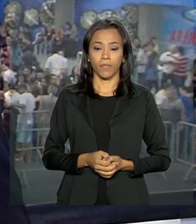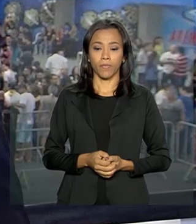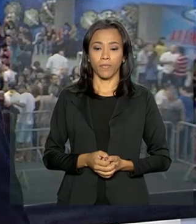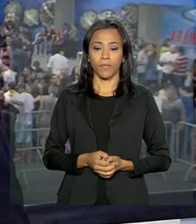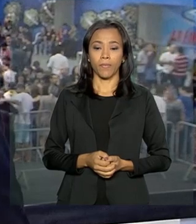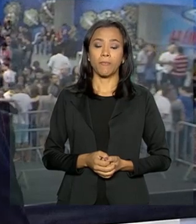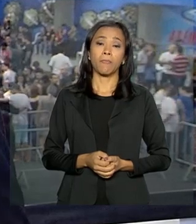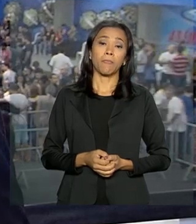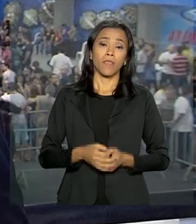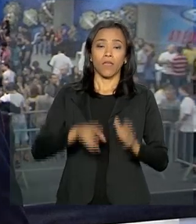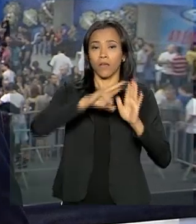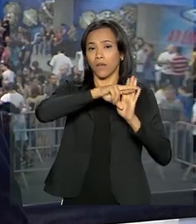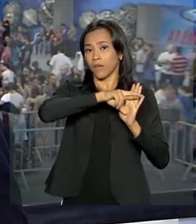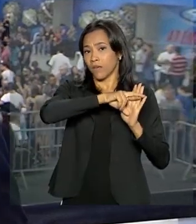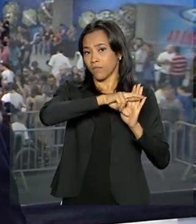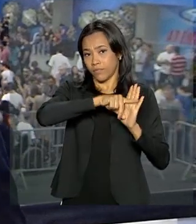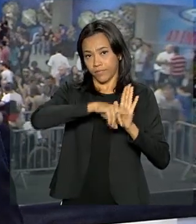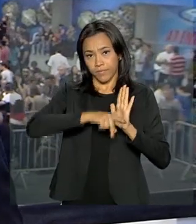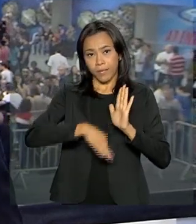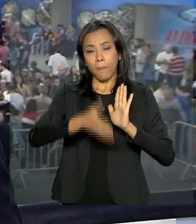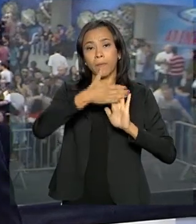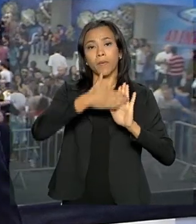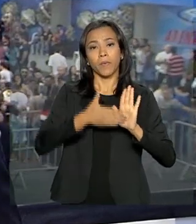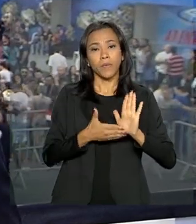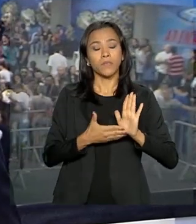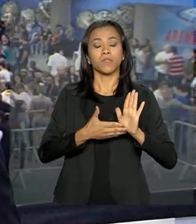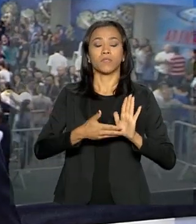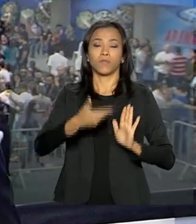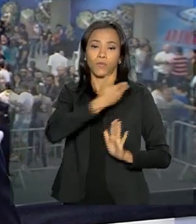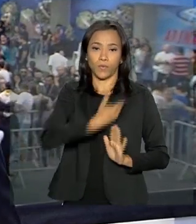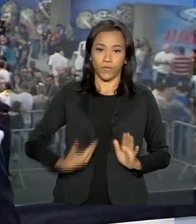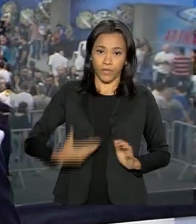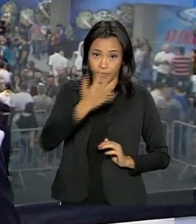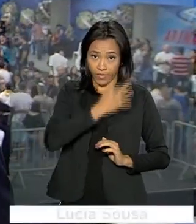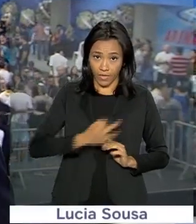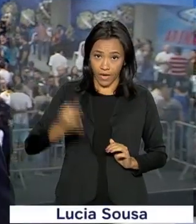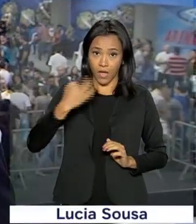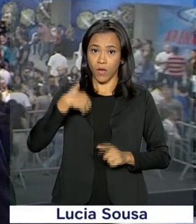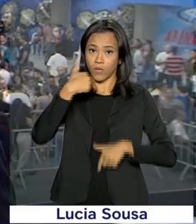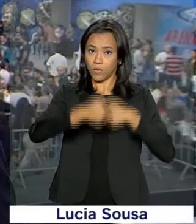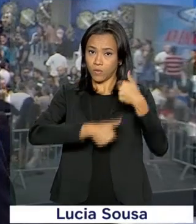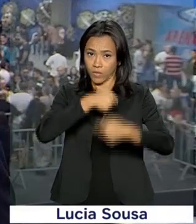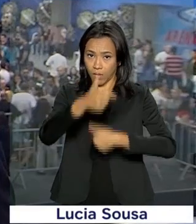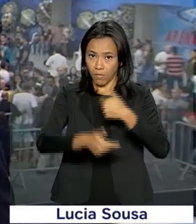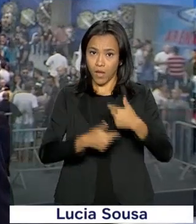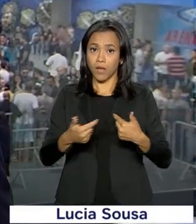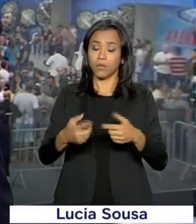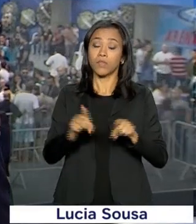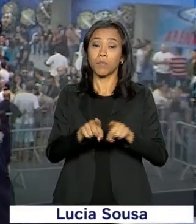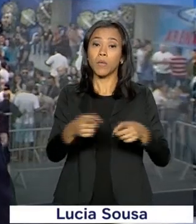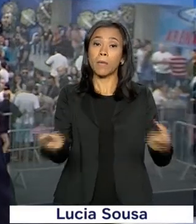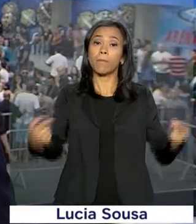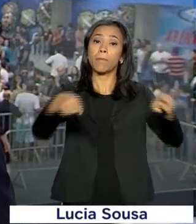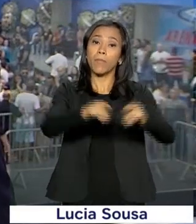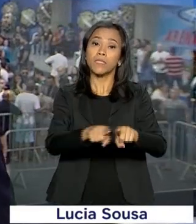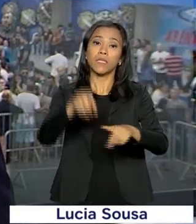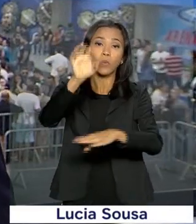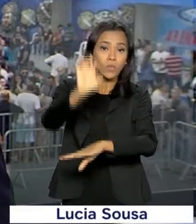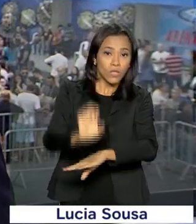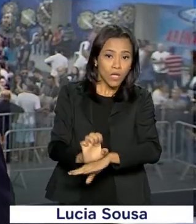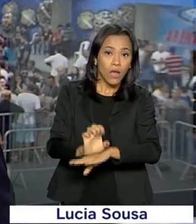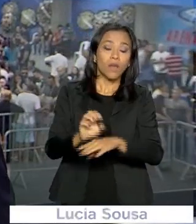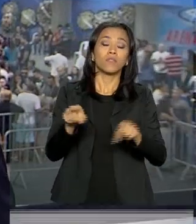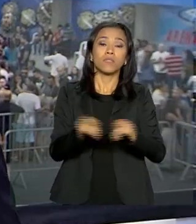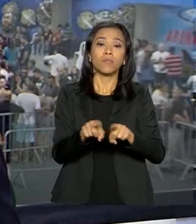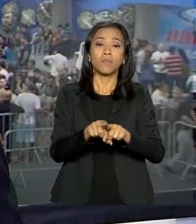Entre as propostas do governo federal, do trabalho em conjunto com o governo estadual de São Paulo e também o